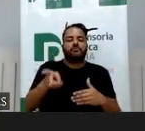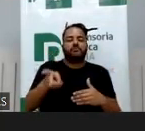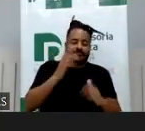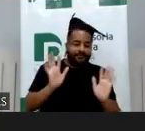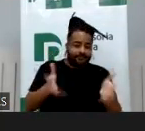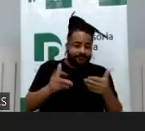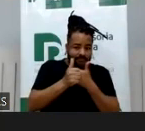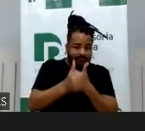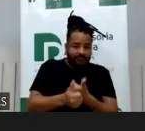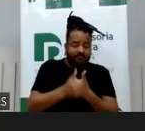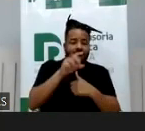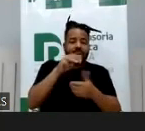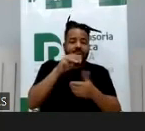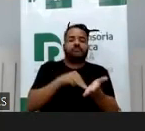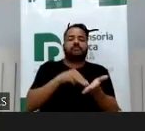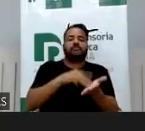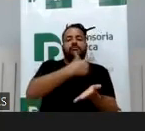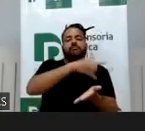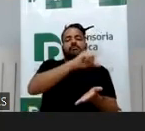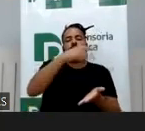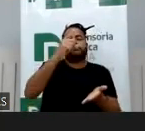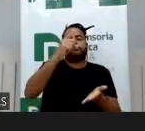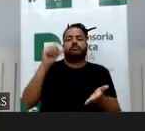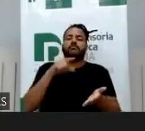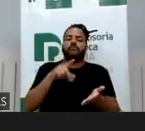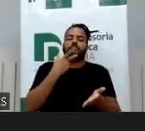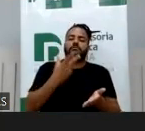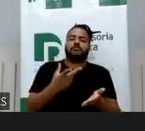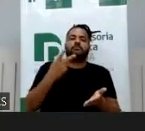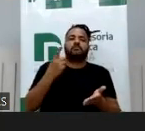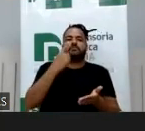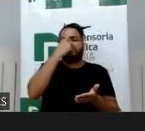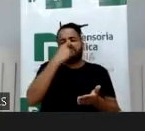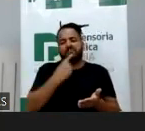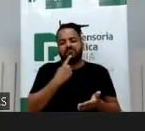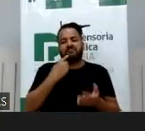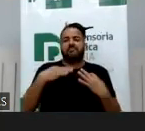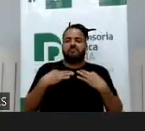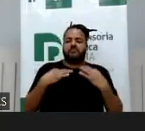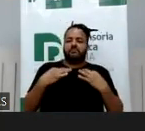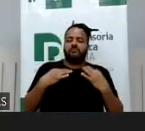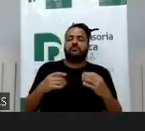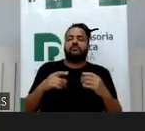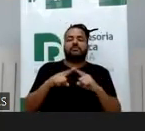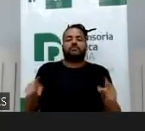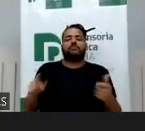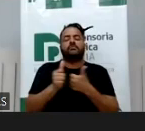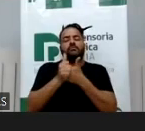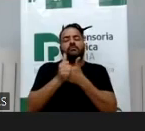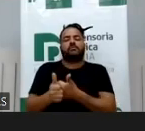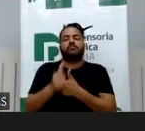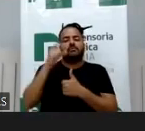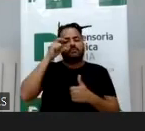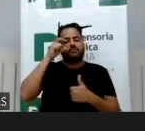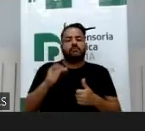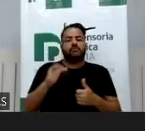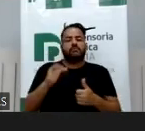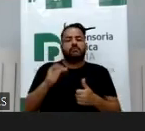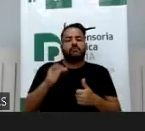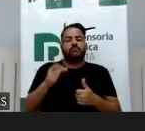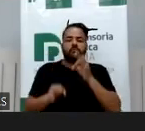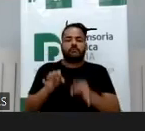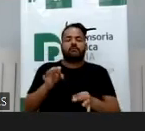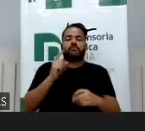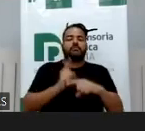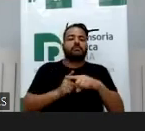acompanhava ela por outros motivos, né, de questões de moda, questões outras, e passei a acompanhar hoje com interesse jurídico, porque virou um